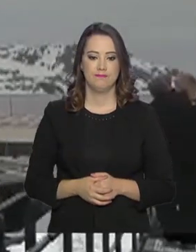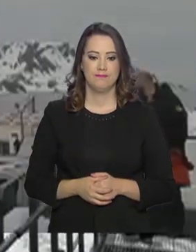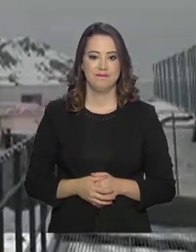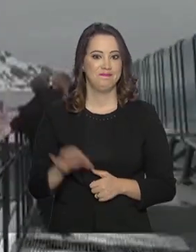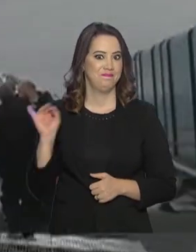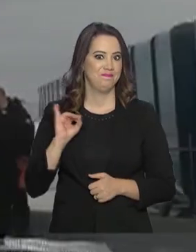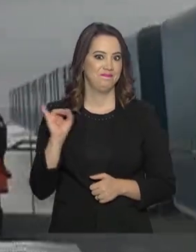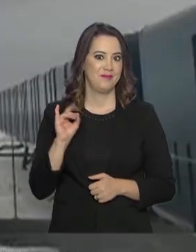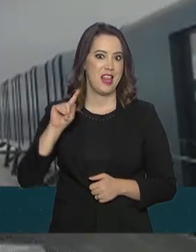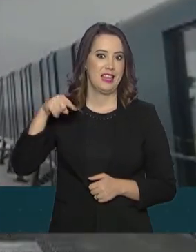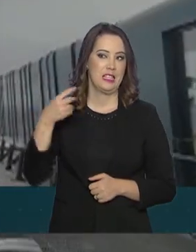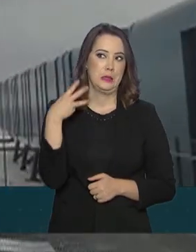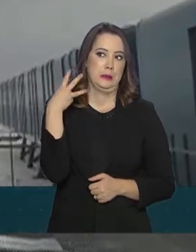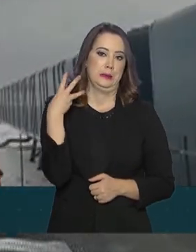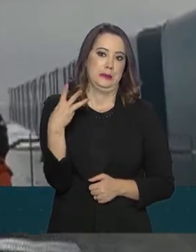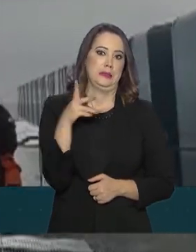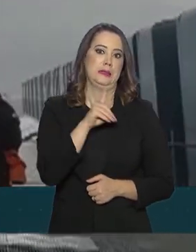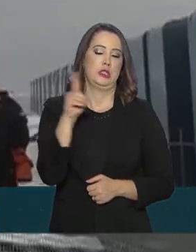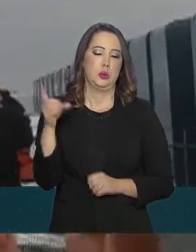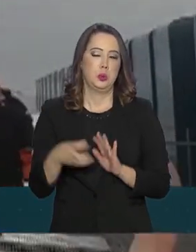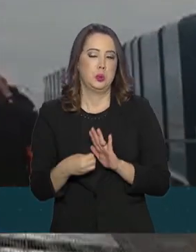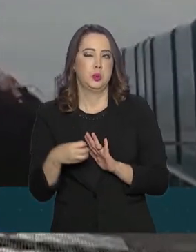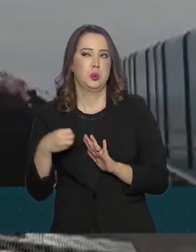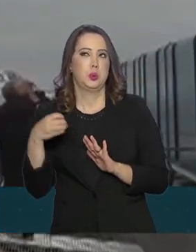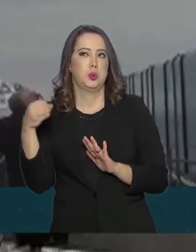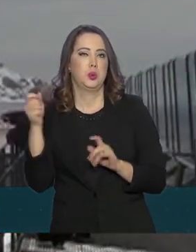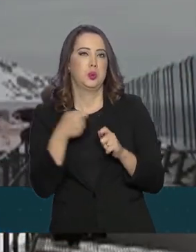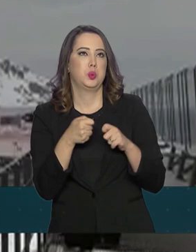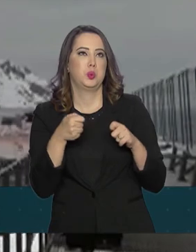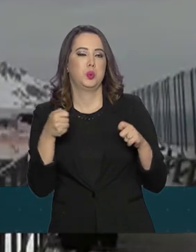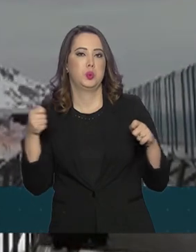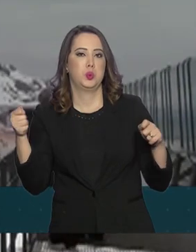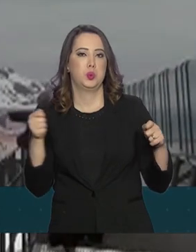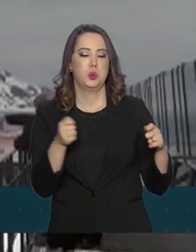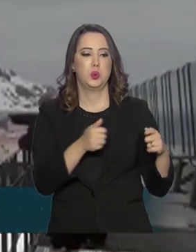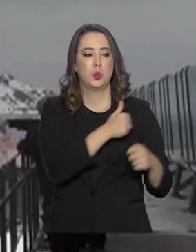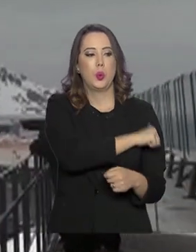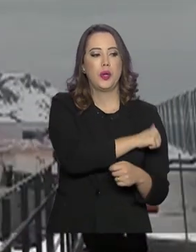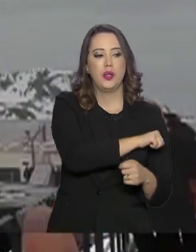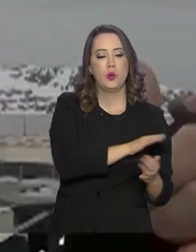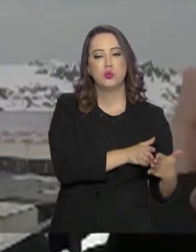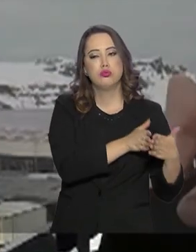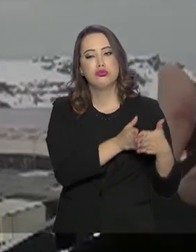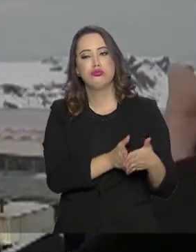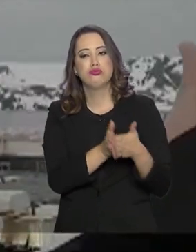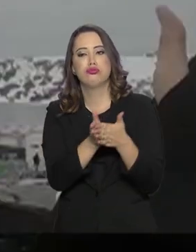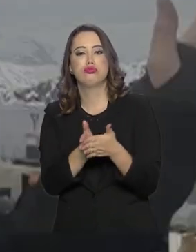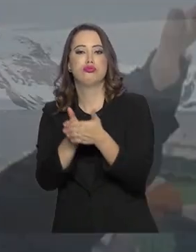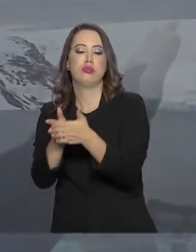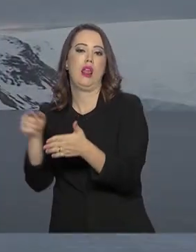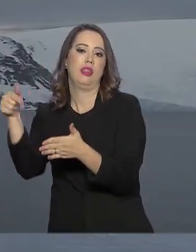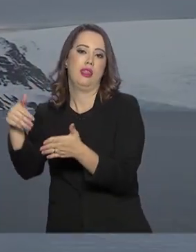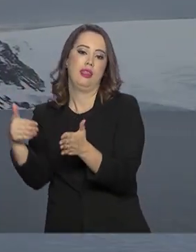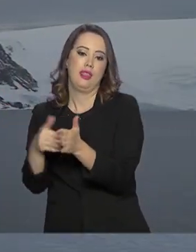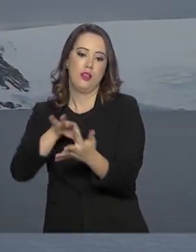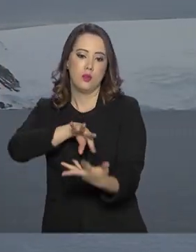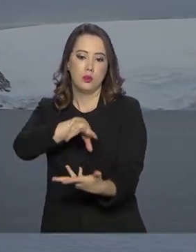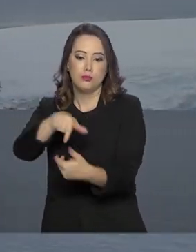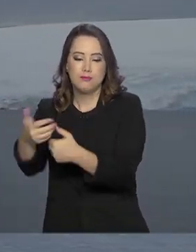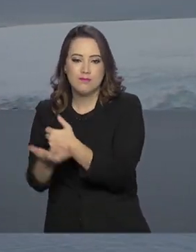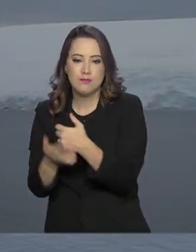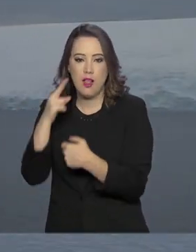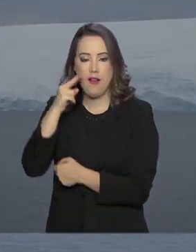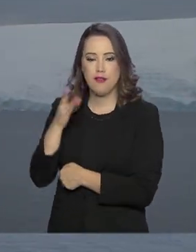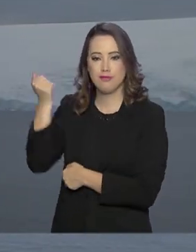Olá! Depois de três dias viajando, uma travessia longa do Rio de Janeiro até a Antártica, já dá para perceber que com todo esse